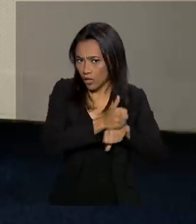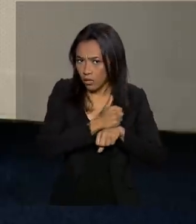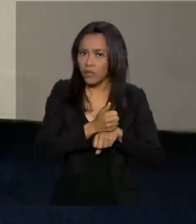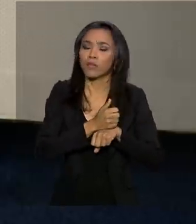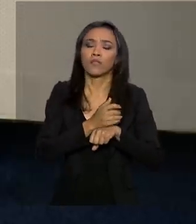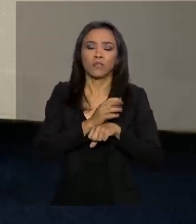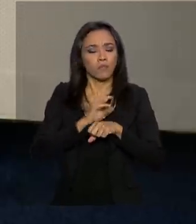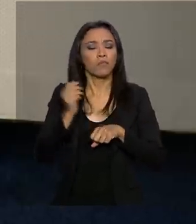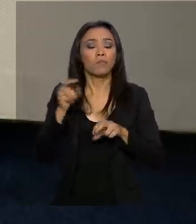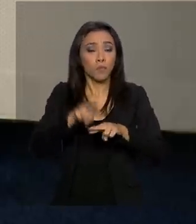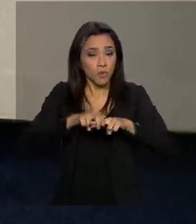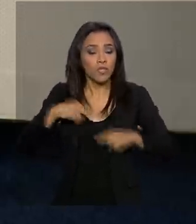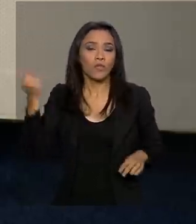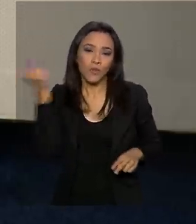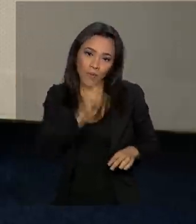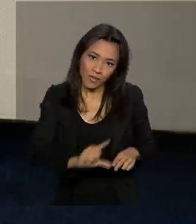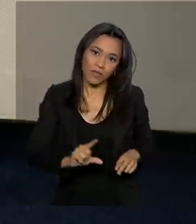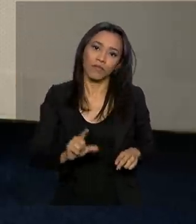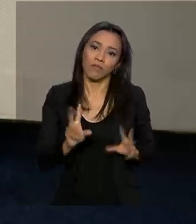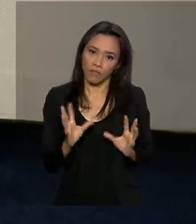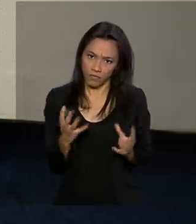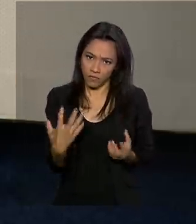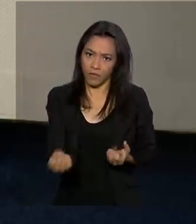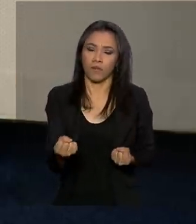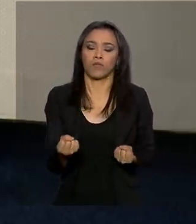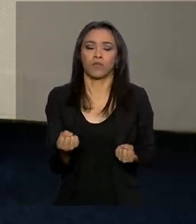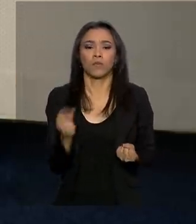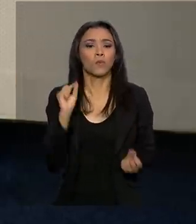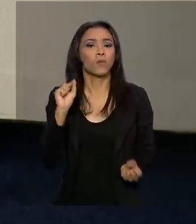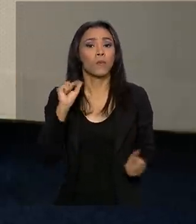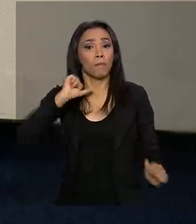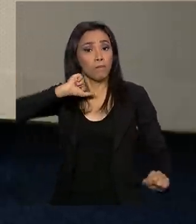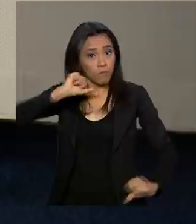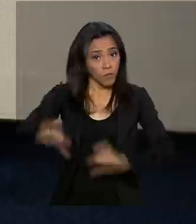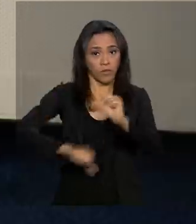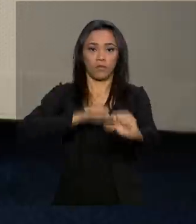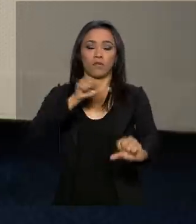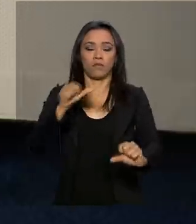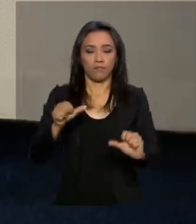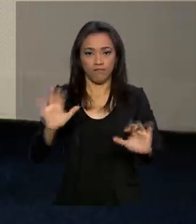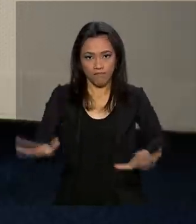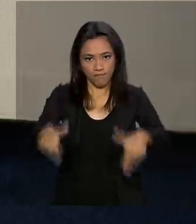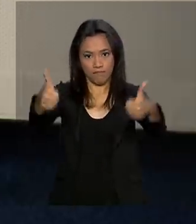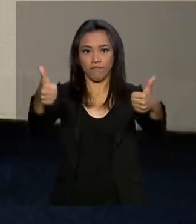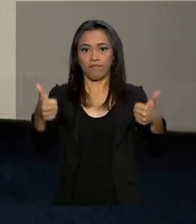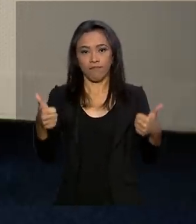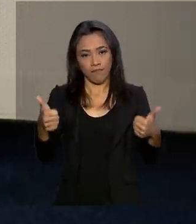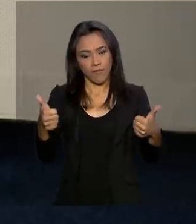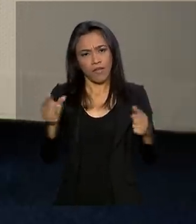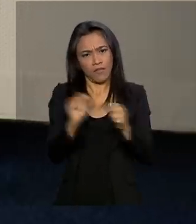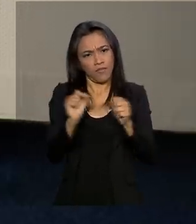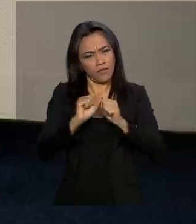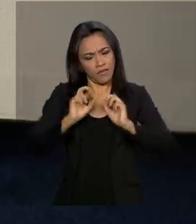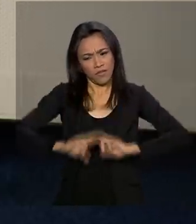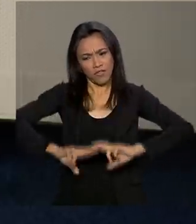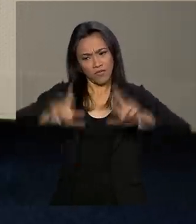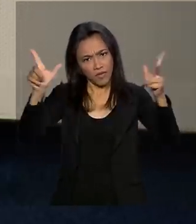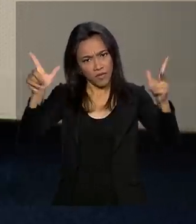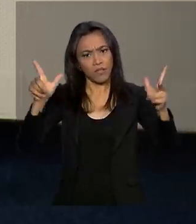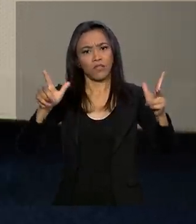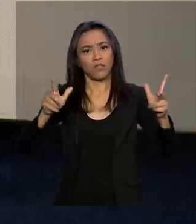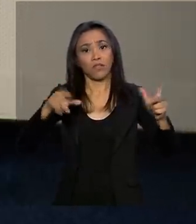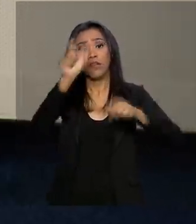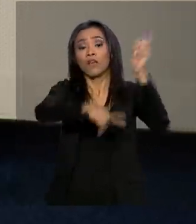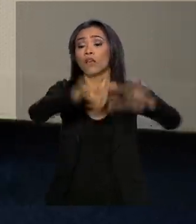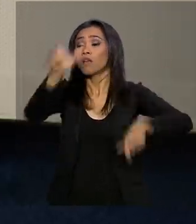isso que vai dar certo. Nós vamos conseguir mudar, melhorar e fazer a diferença na vida de pessoas, para que